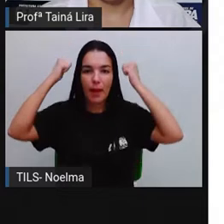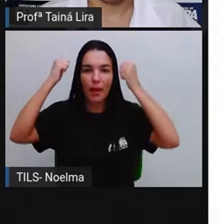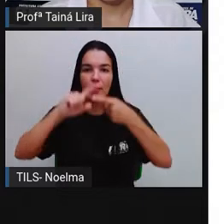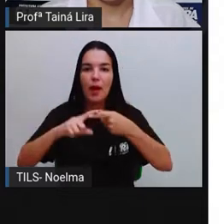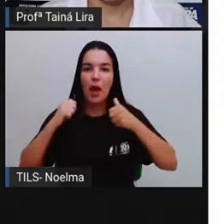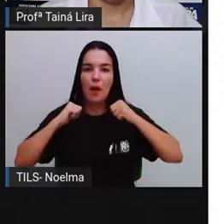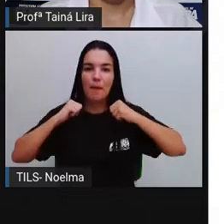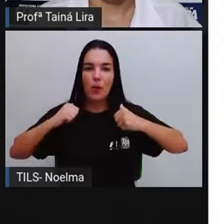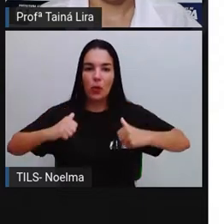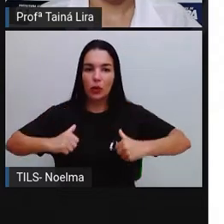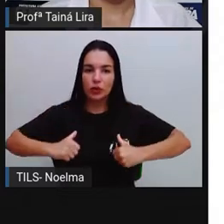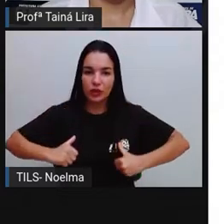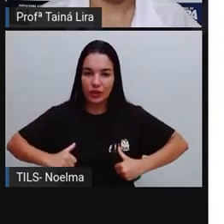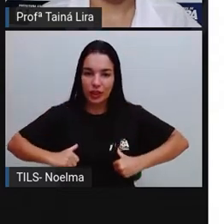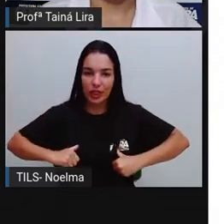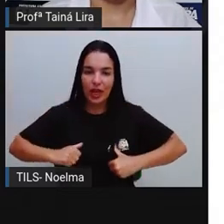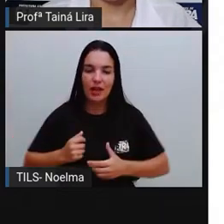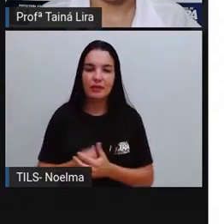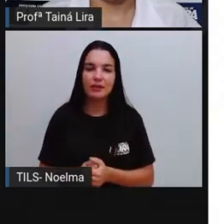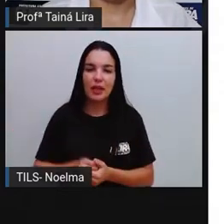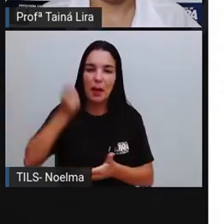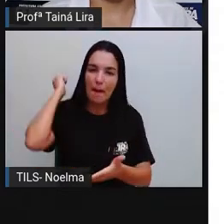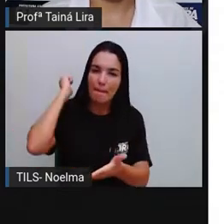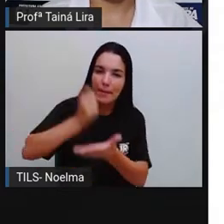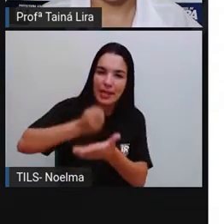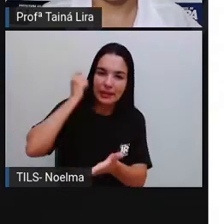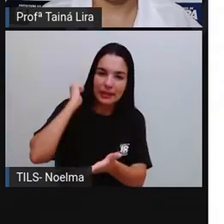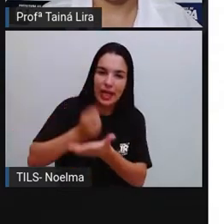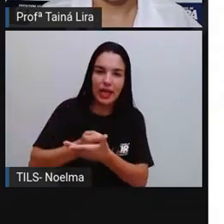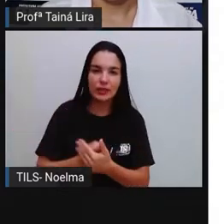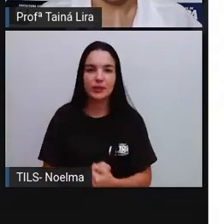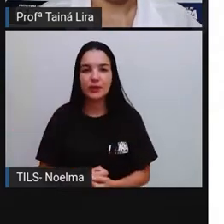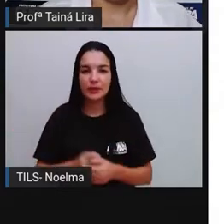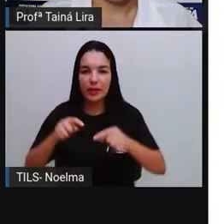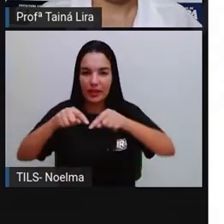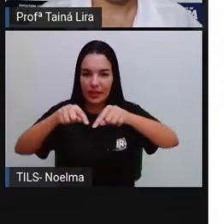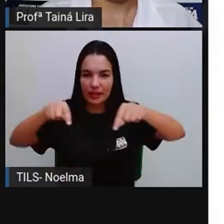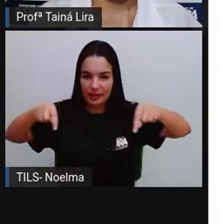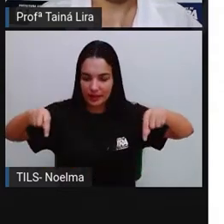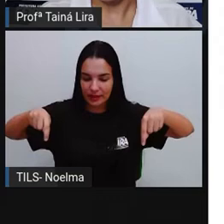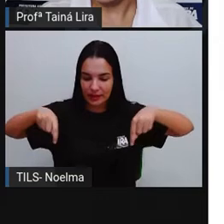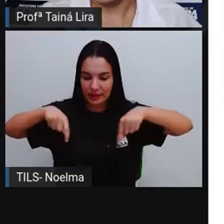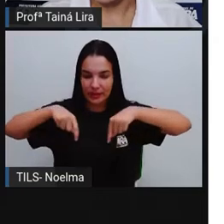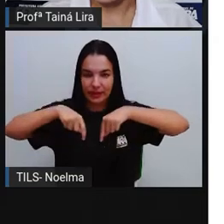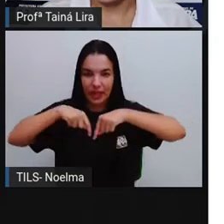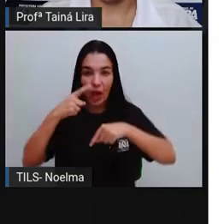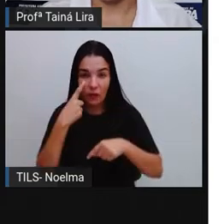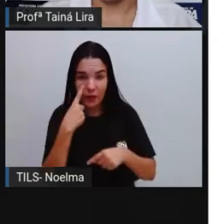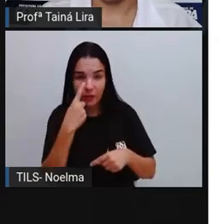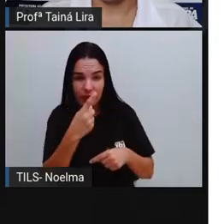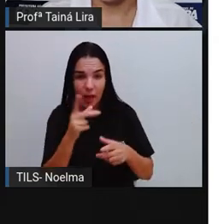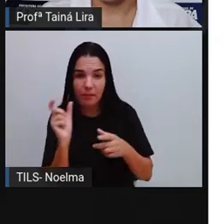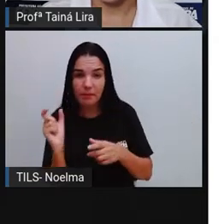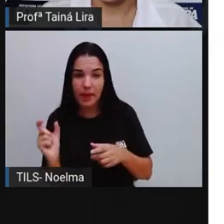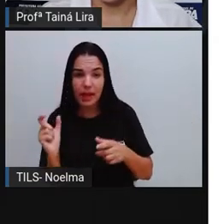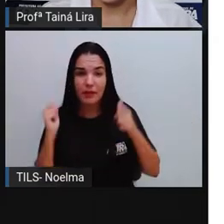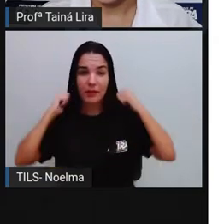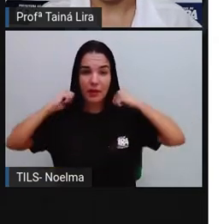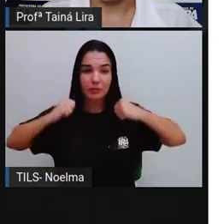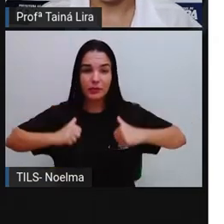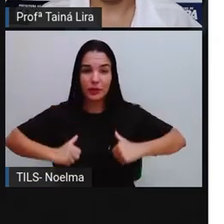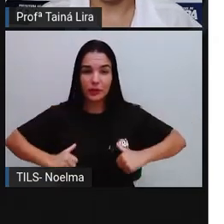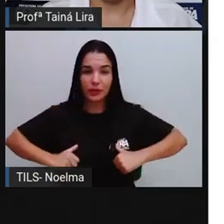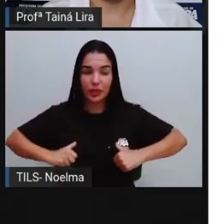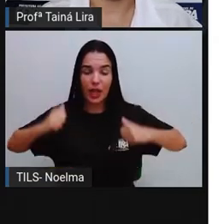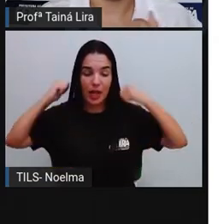Chapéu, Mochila, Machado, Olha lá, A palavra mochila, Que vocês usam muito, Né?